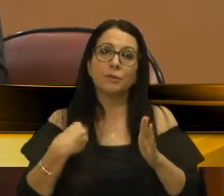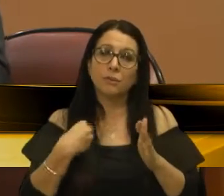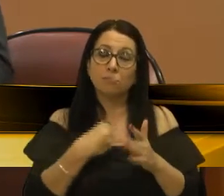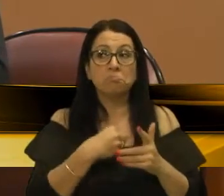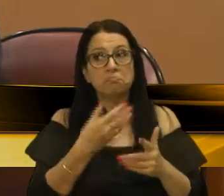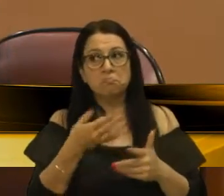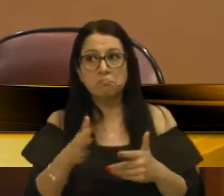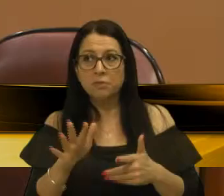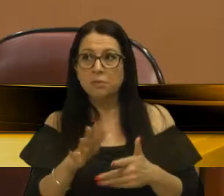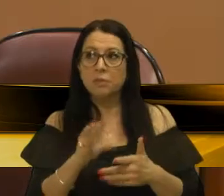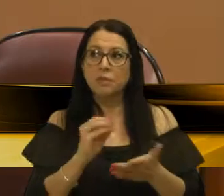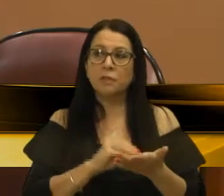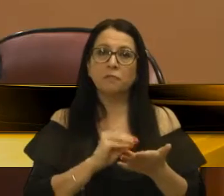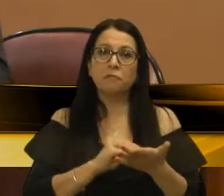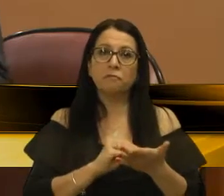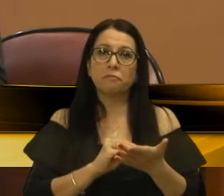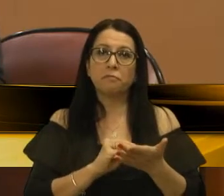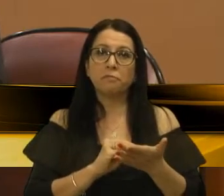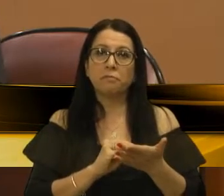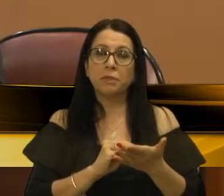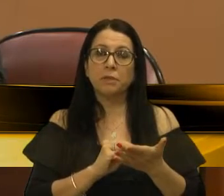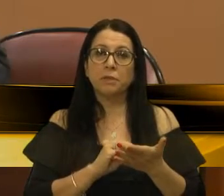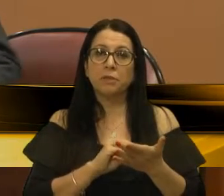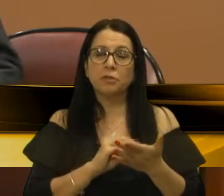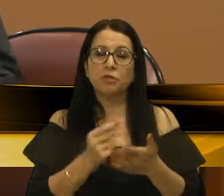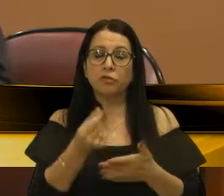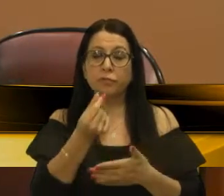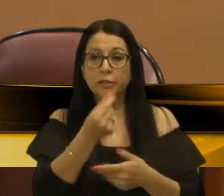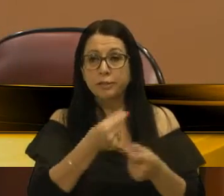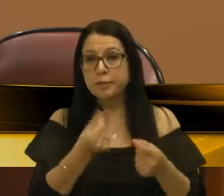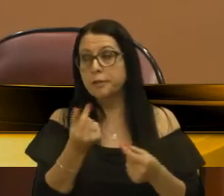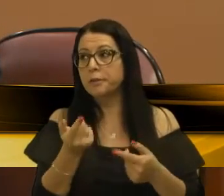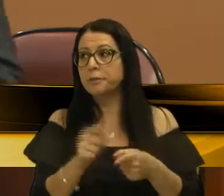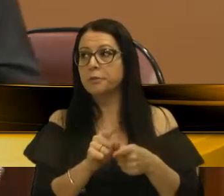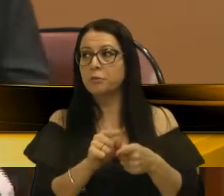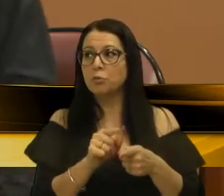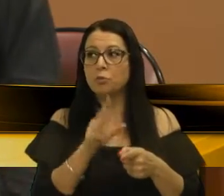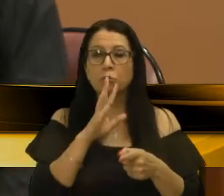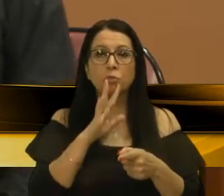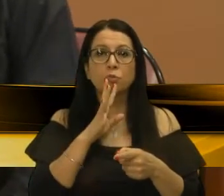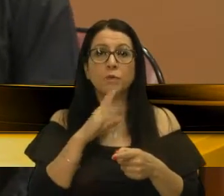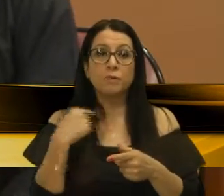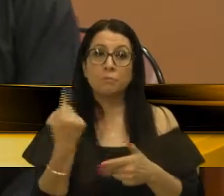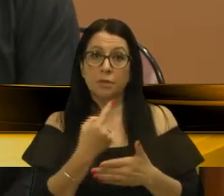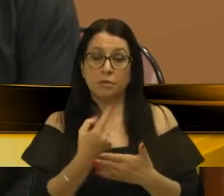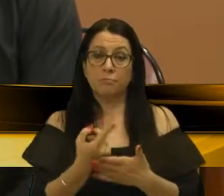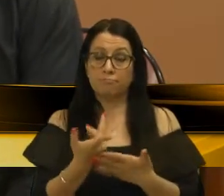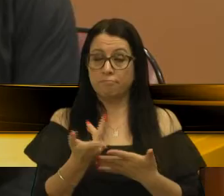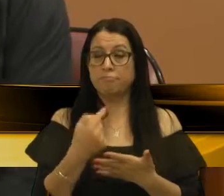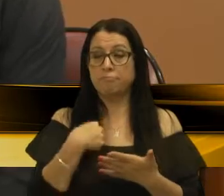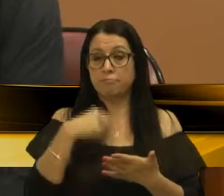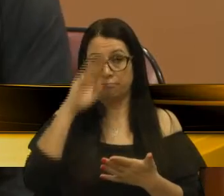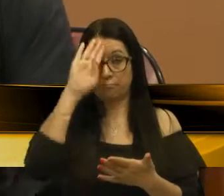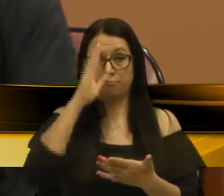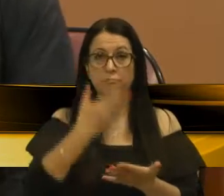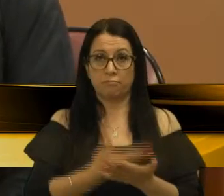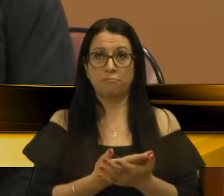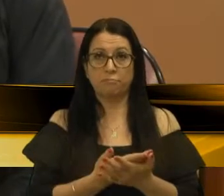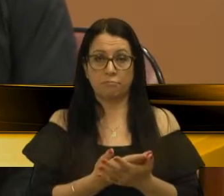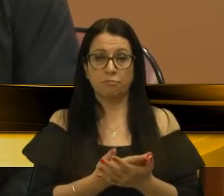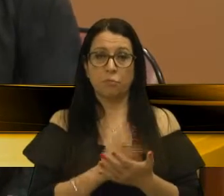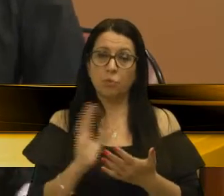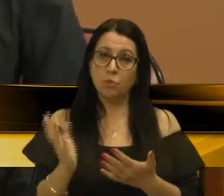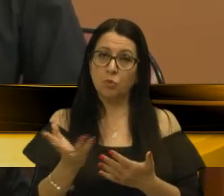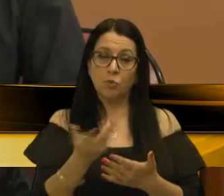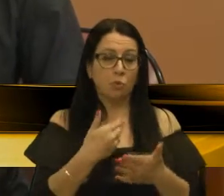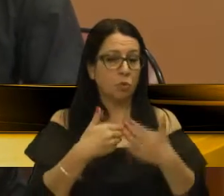por falta de poder financeiro, muitas vezes por falta de conhecimento. Então eu acredito que toda